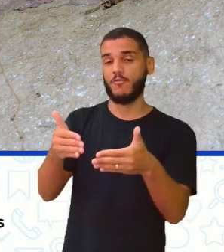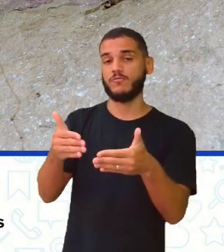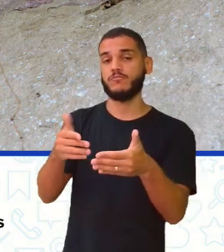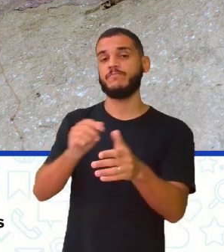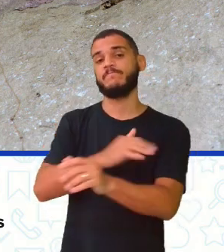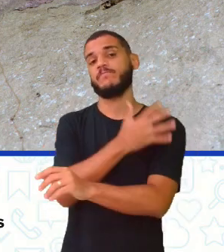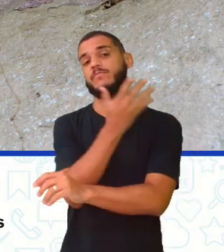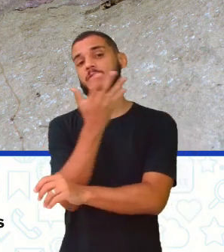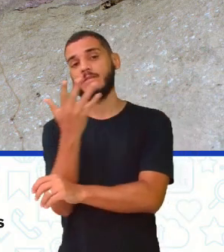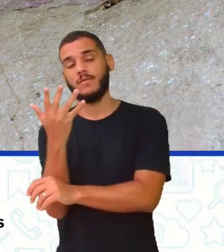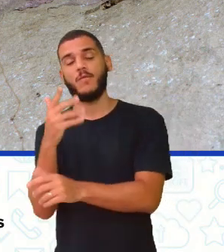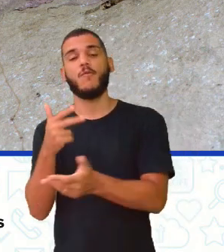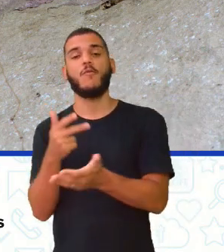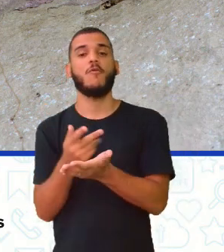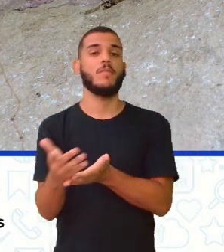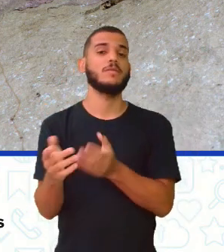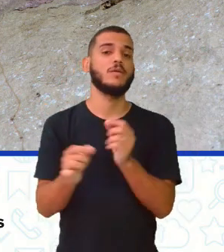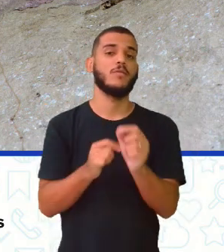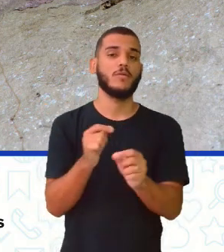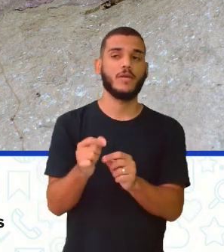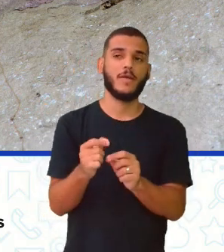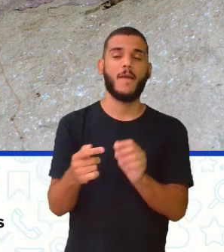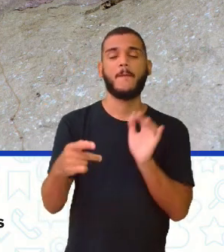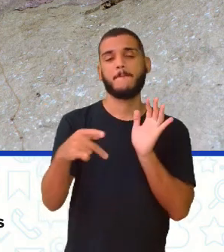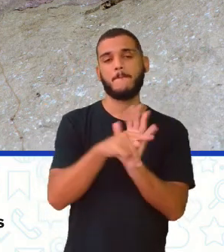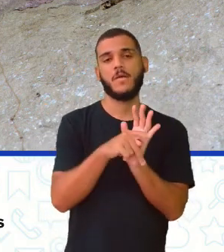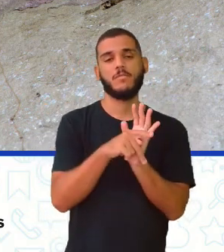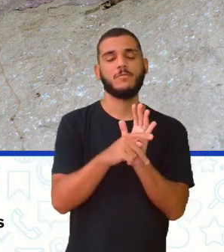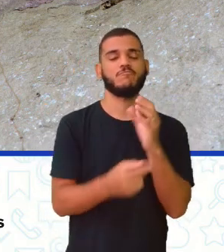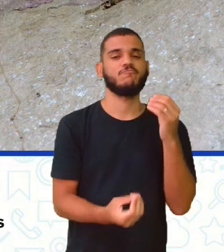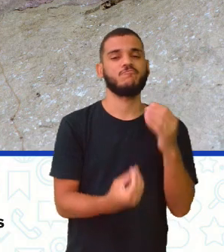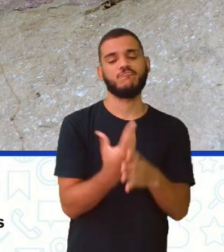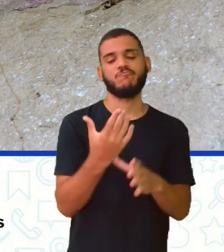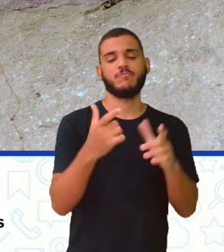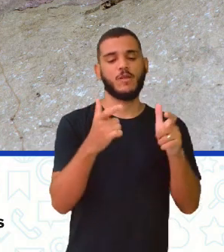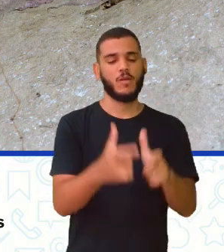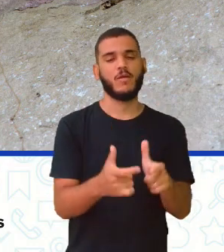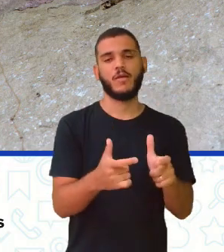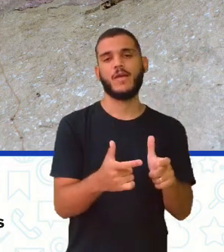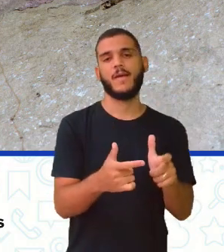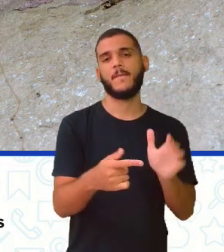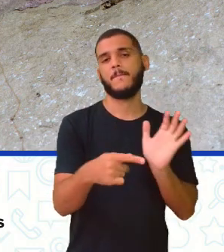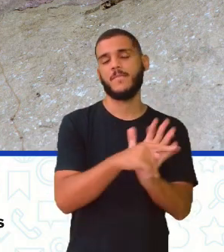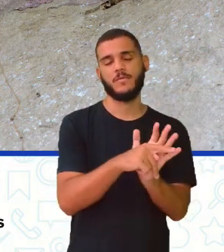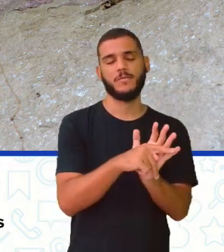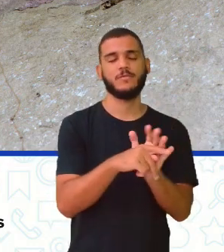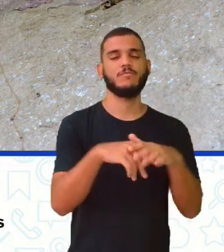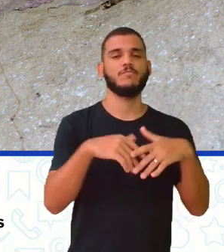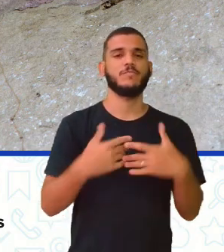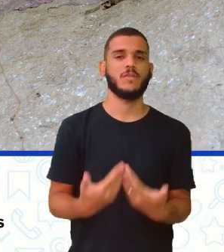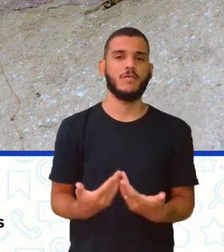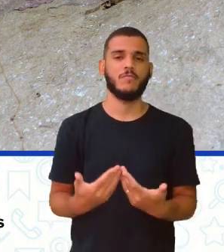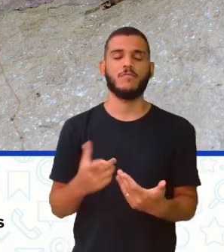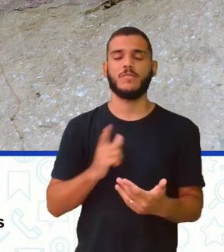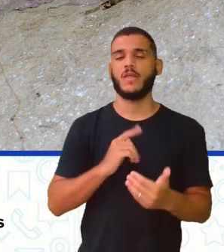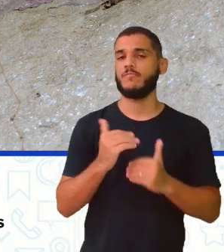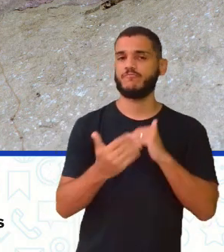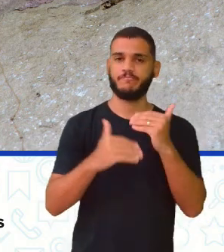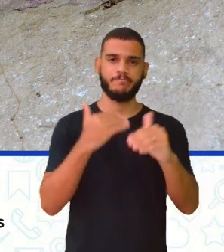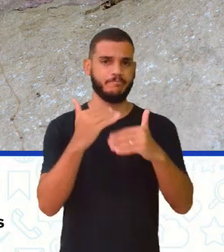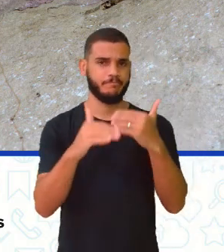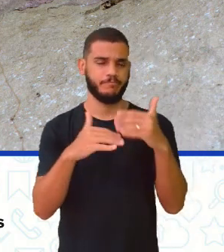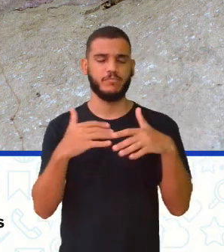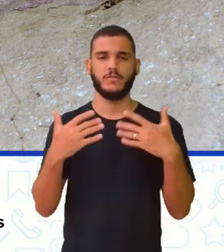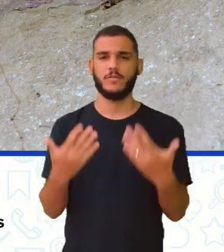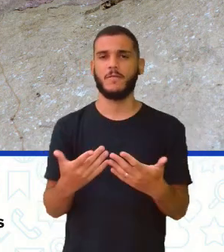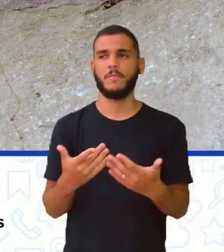natureza, quando ele começa a se localizar em determinados pontos específicos, para começar ali, se desenvolver, né?